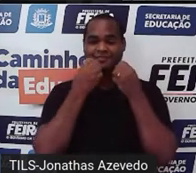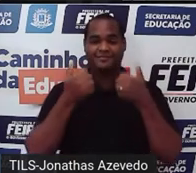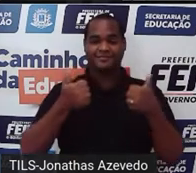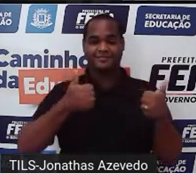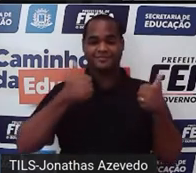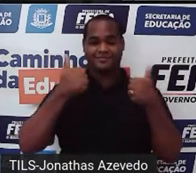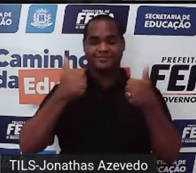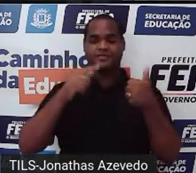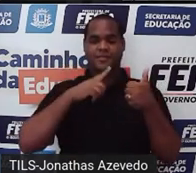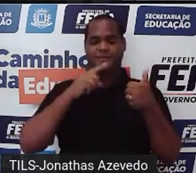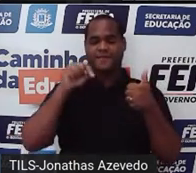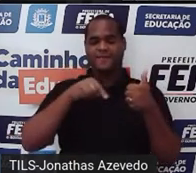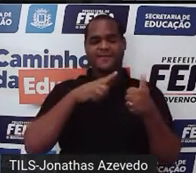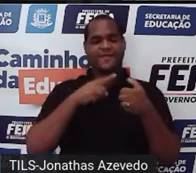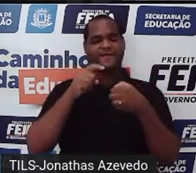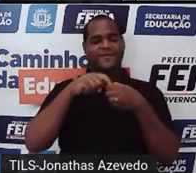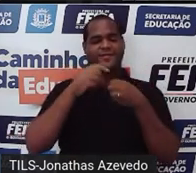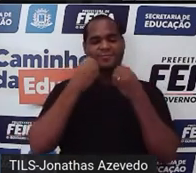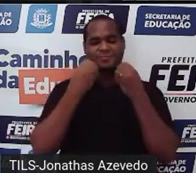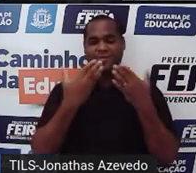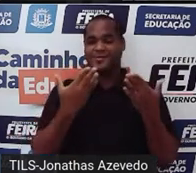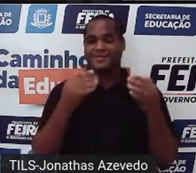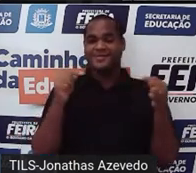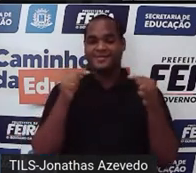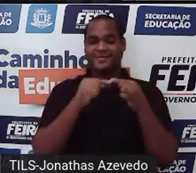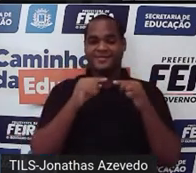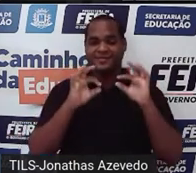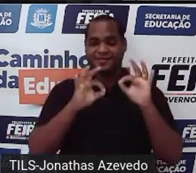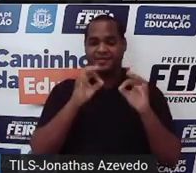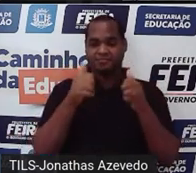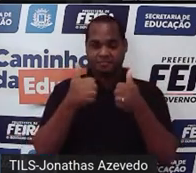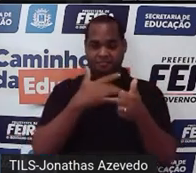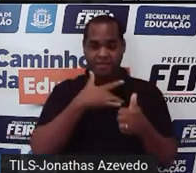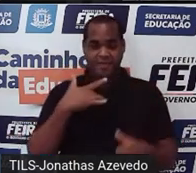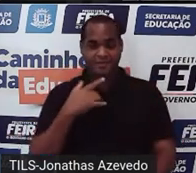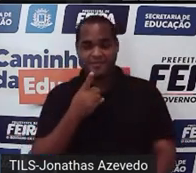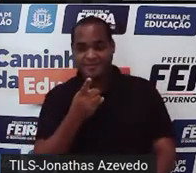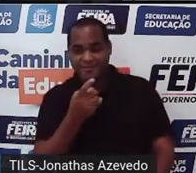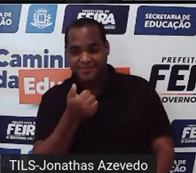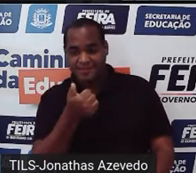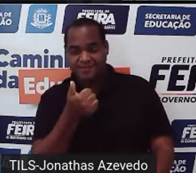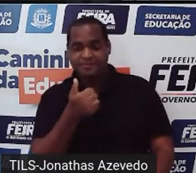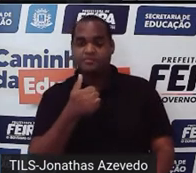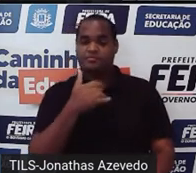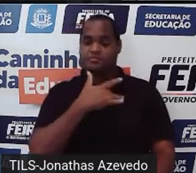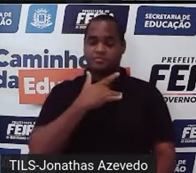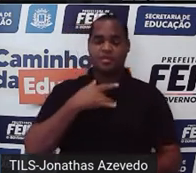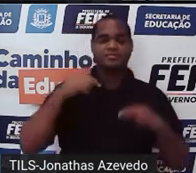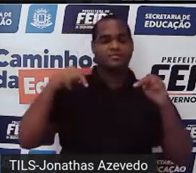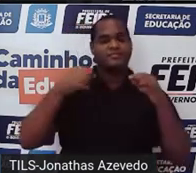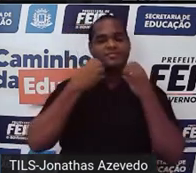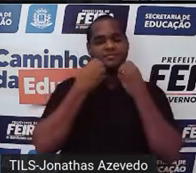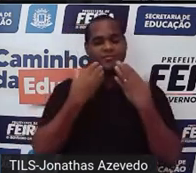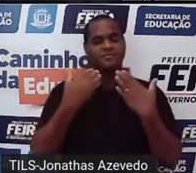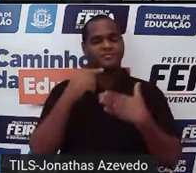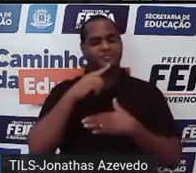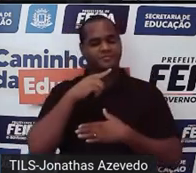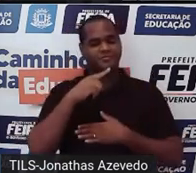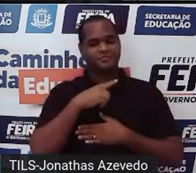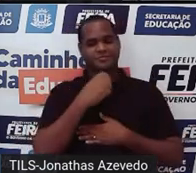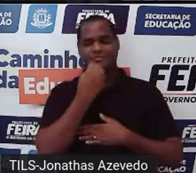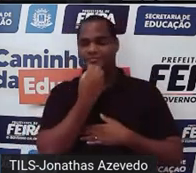Olá! Estamos de volta, é isso aí! Tudo bem com você aí do outro lado? Tudo bem conosco aqui desse lado?